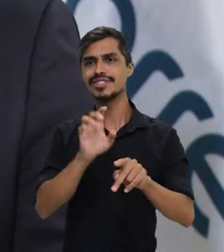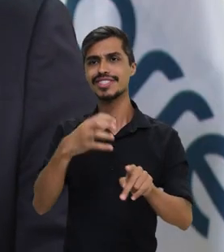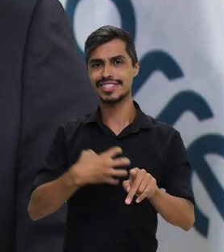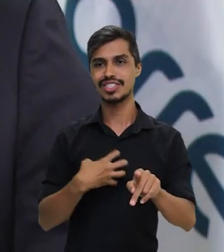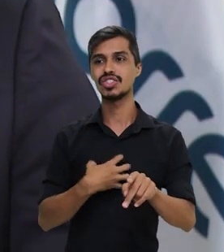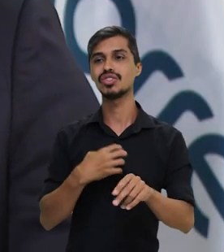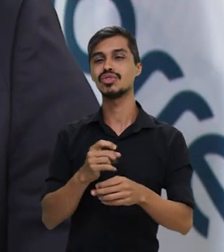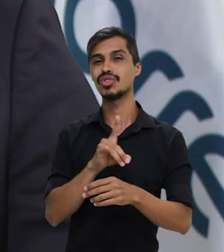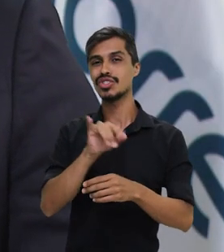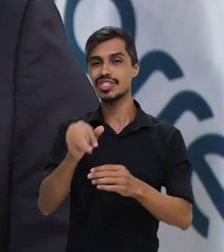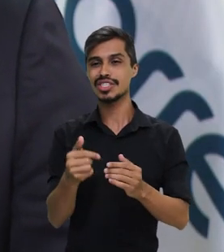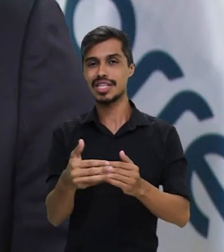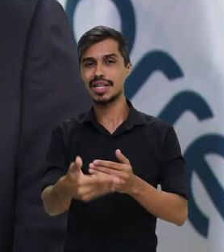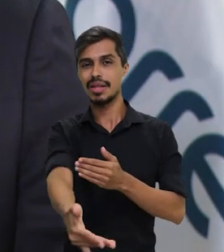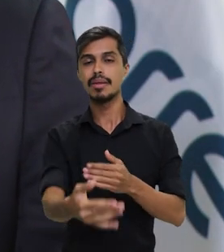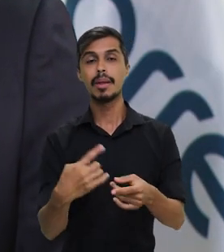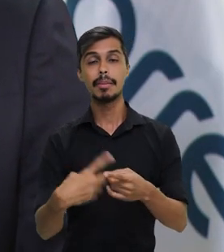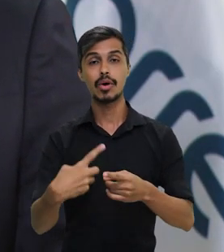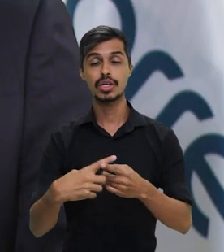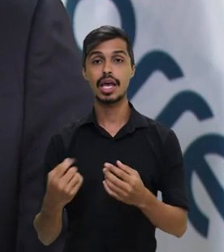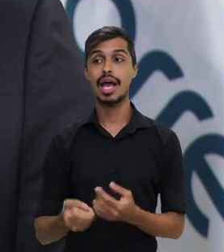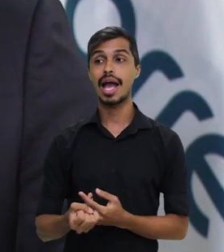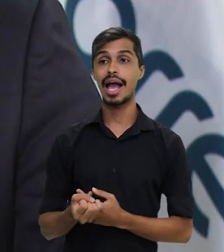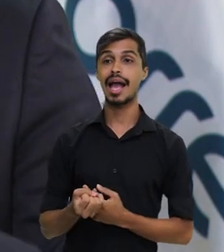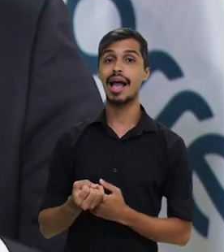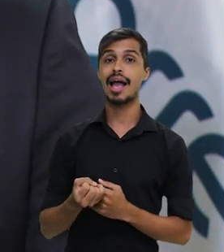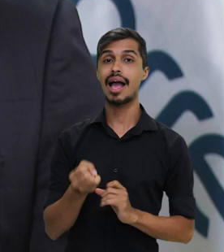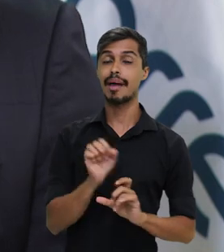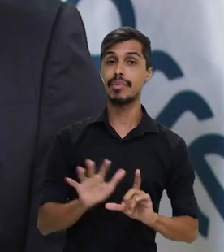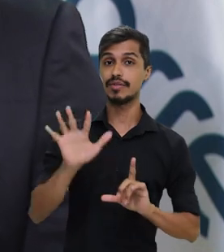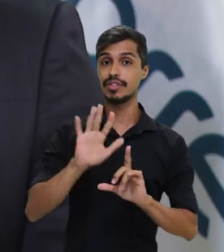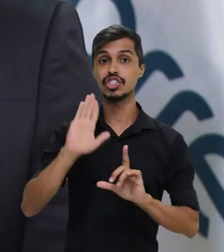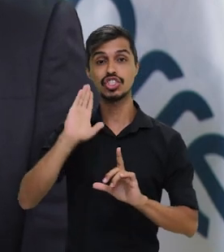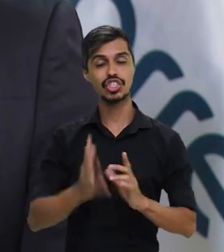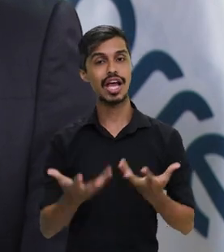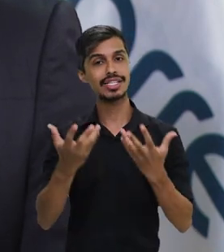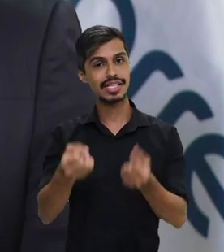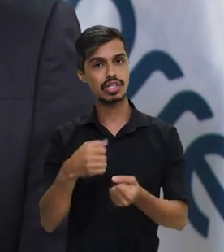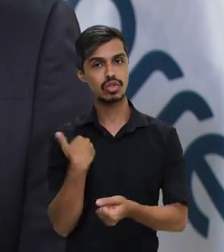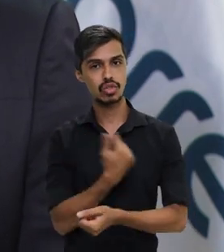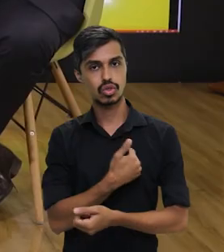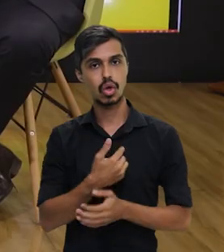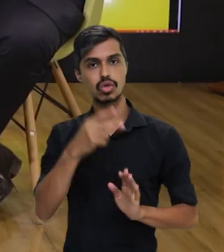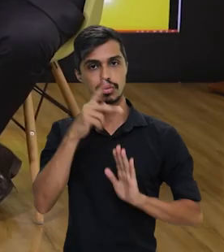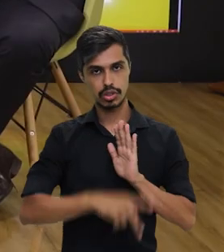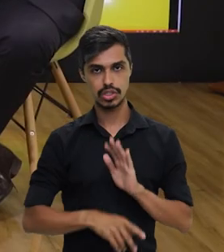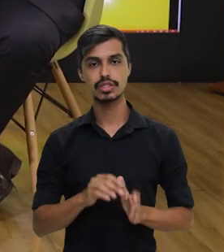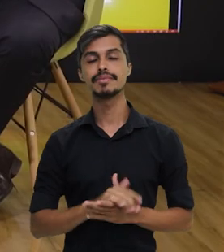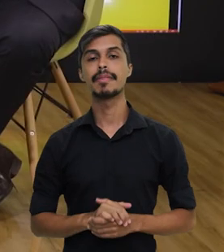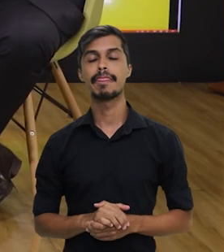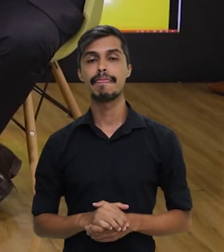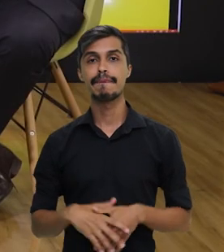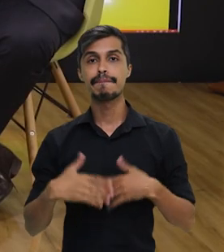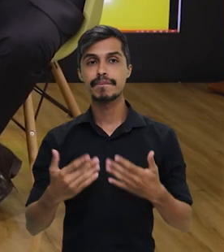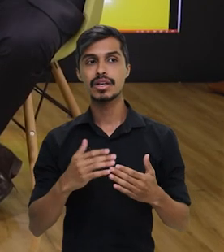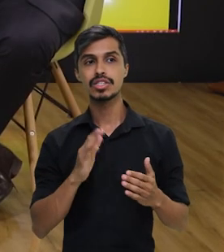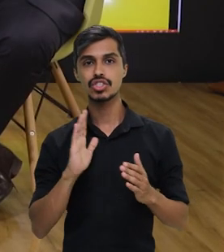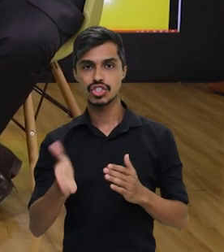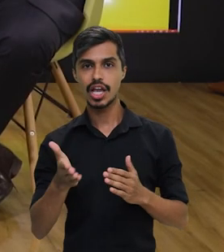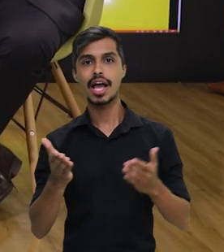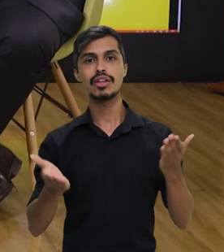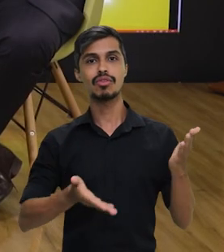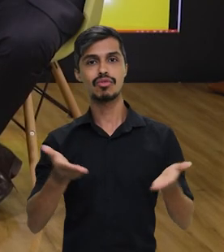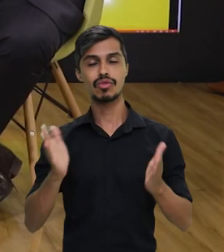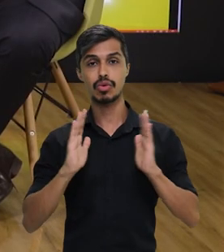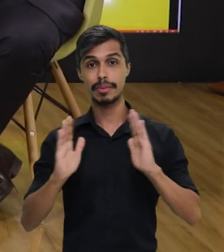já nos próximos dias, porque o volume de plataformas, as plataformas já aderiram ao programa do governo, e isso já está em fase